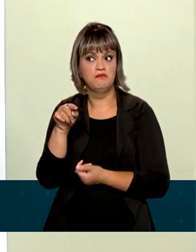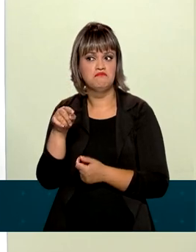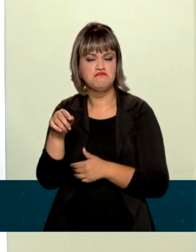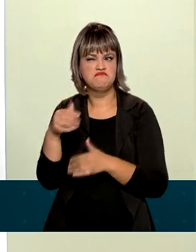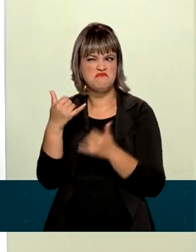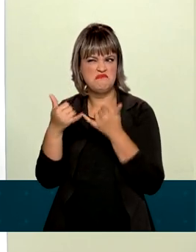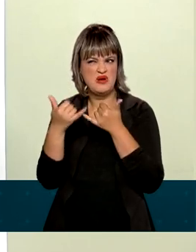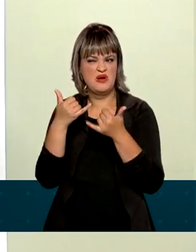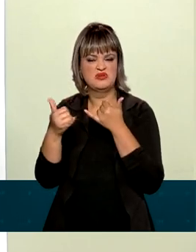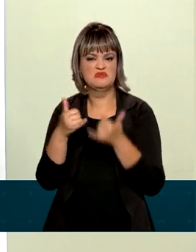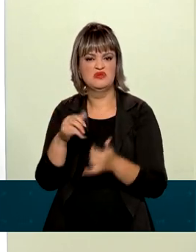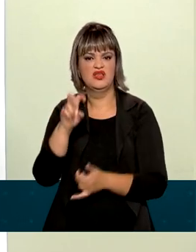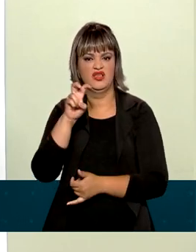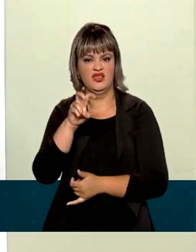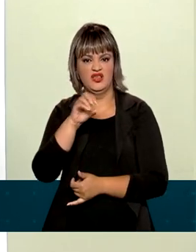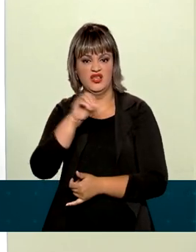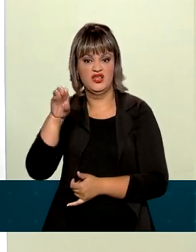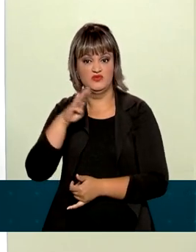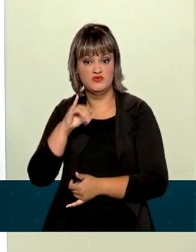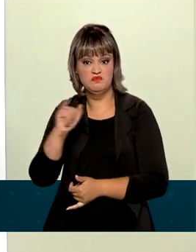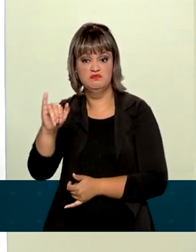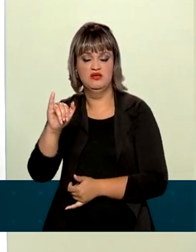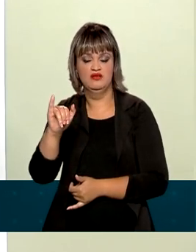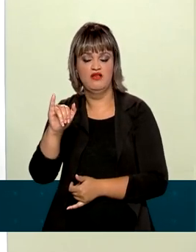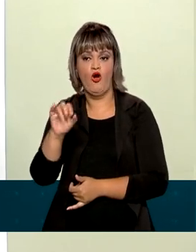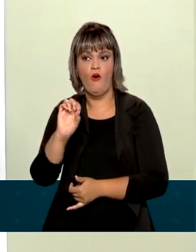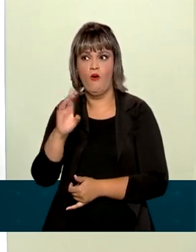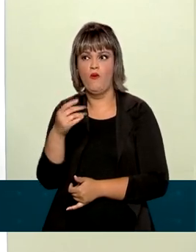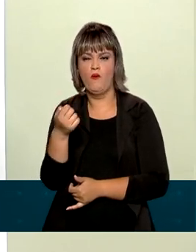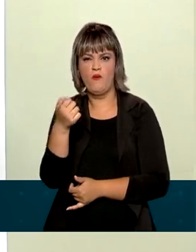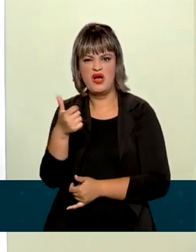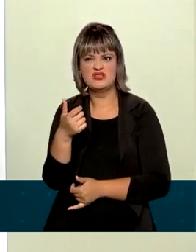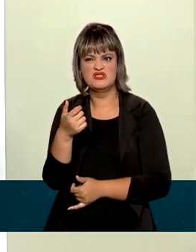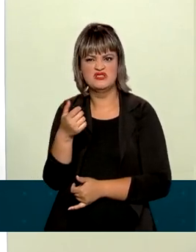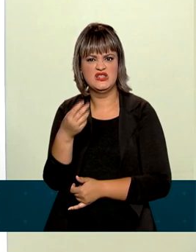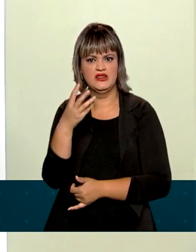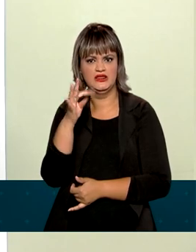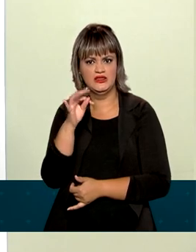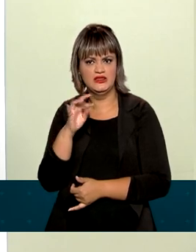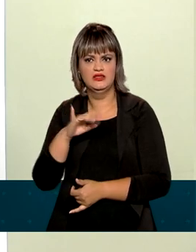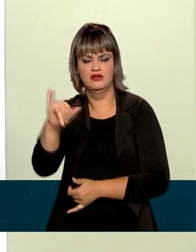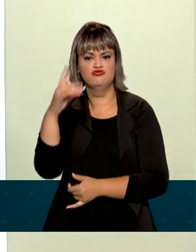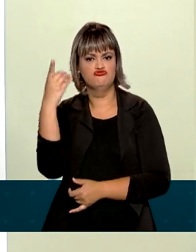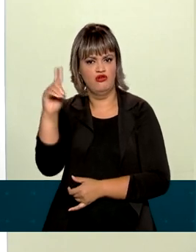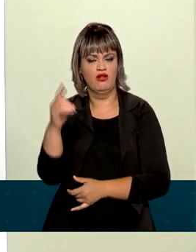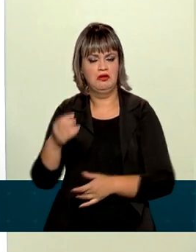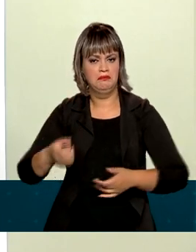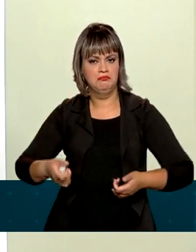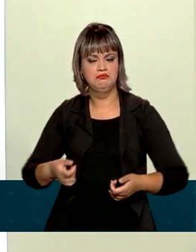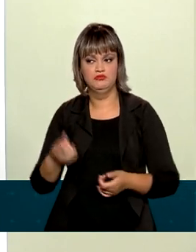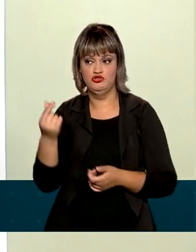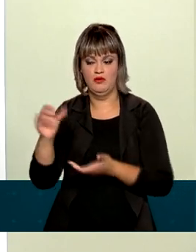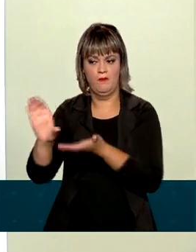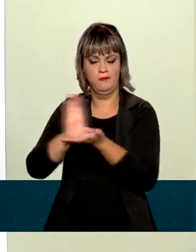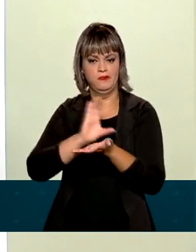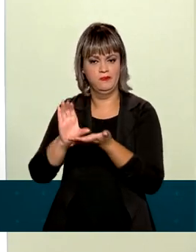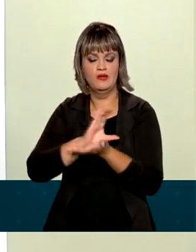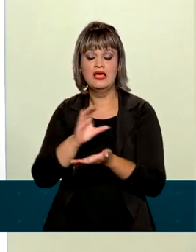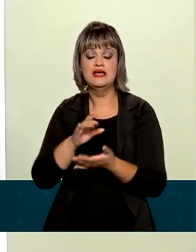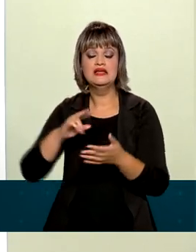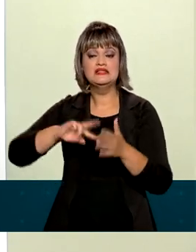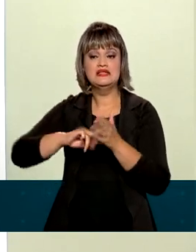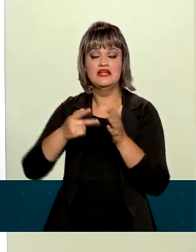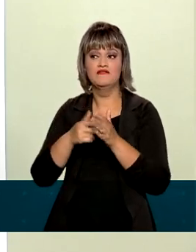próximo de 500 bilhões ou meio trilhão de dólares. E qual a importância disso? A importância é que nós estamos exportando